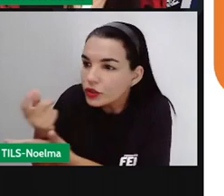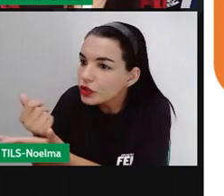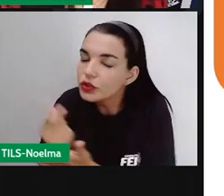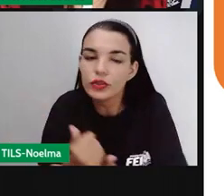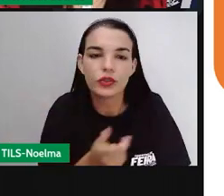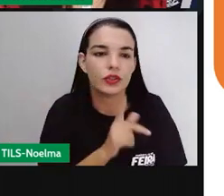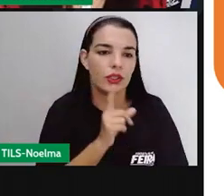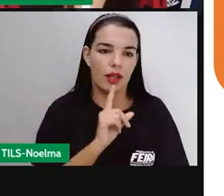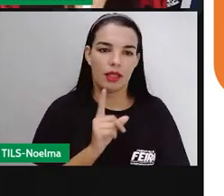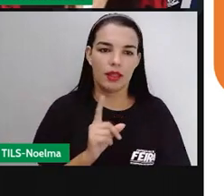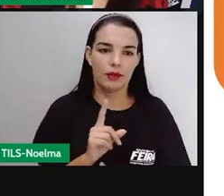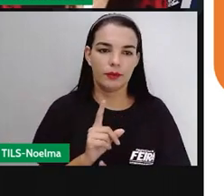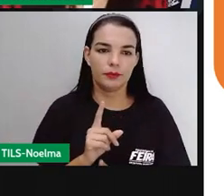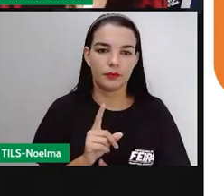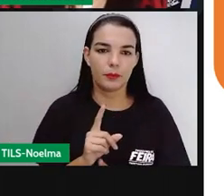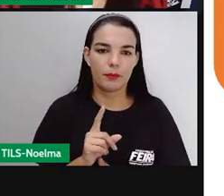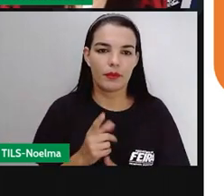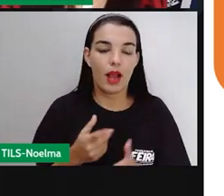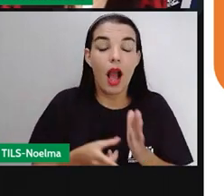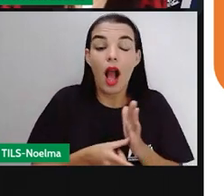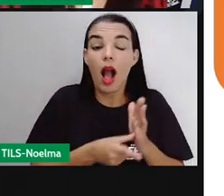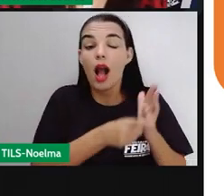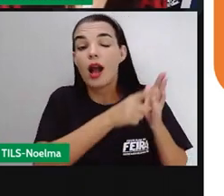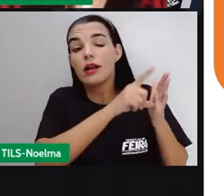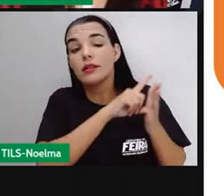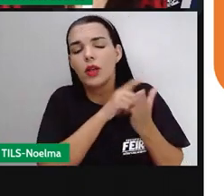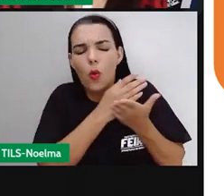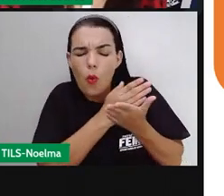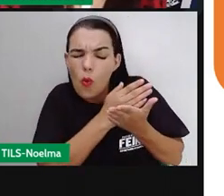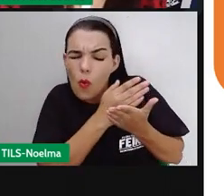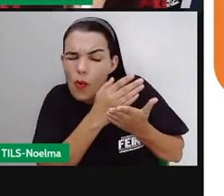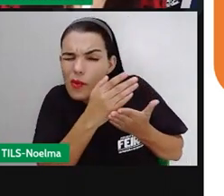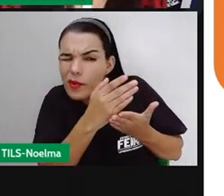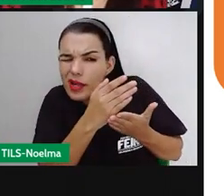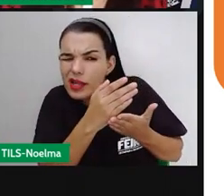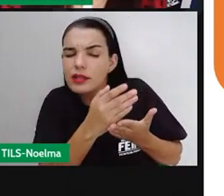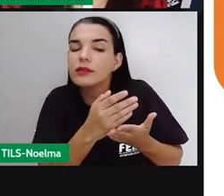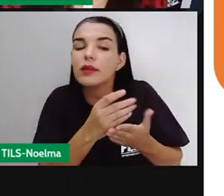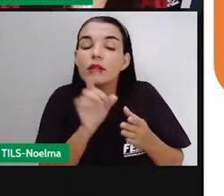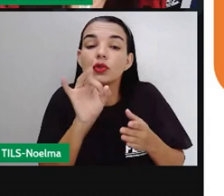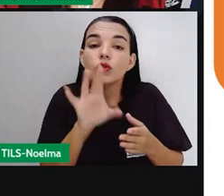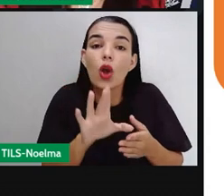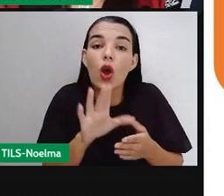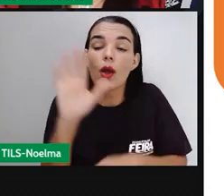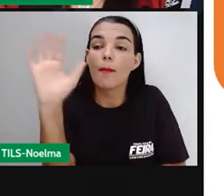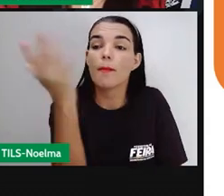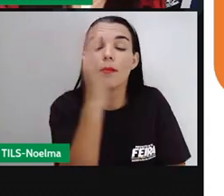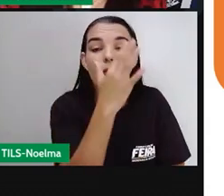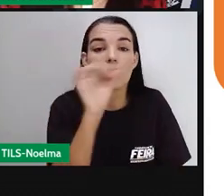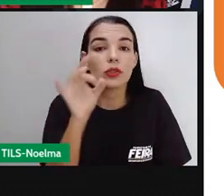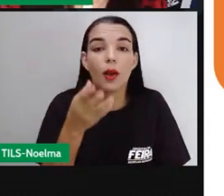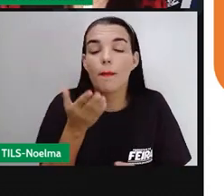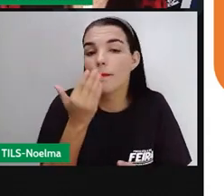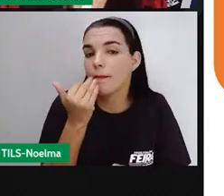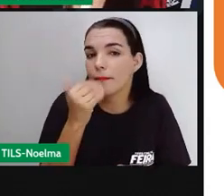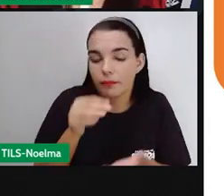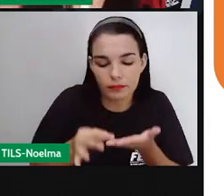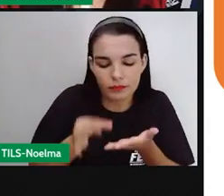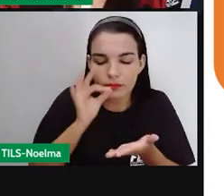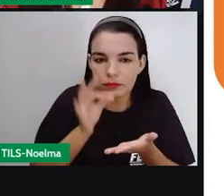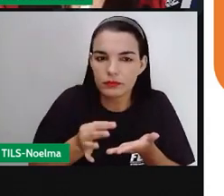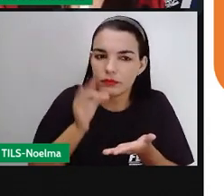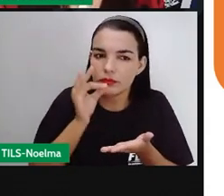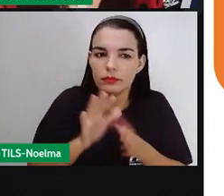para a gente tomar. Então, anteriormente, lá no início, essas plantações eram somente para consumo doméstico.